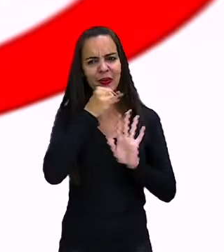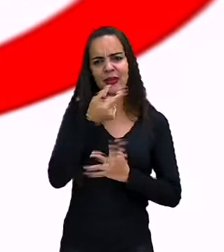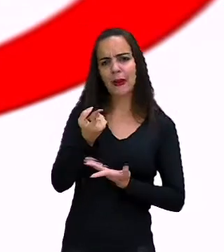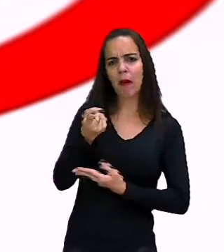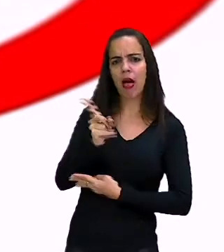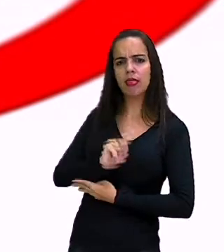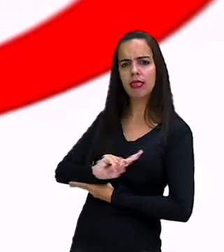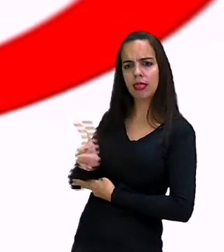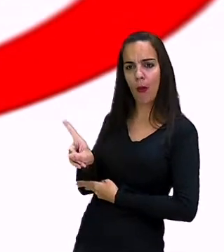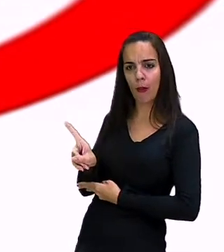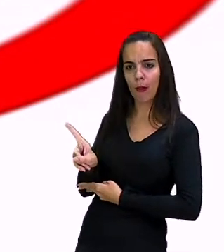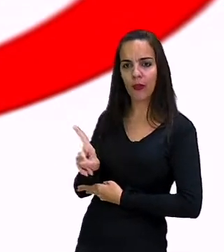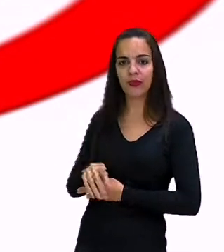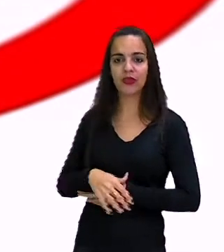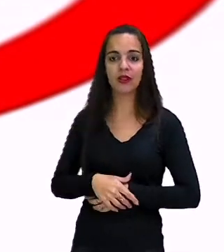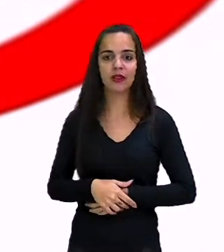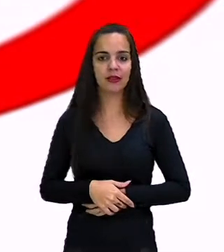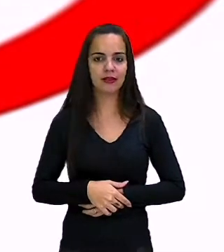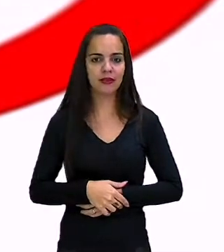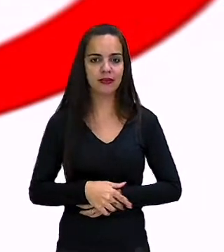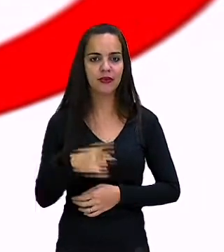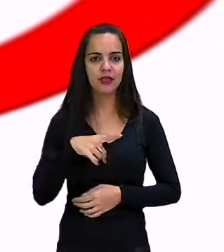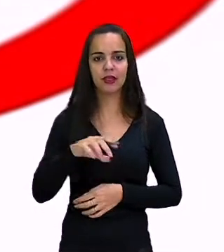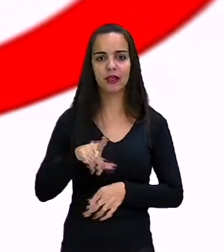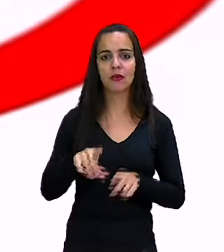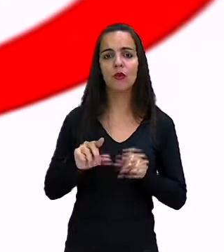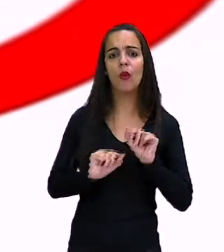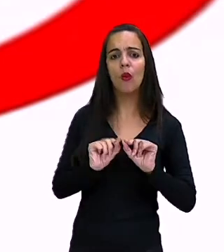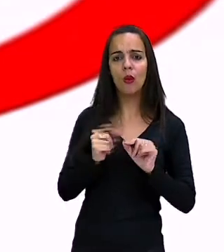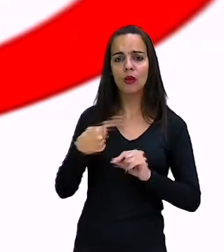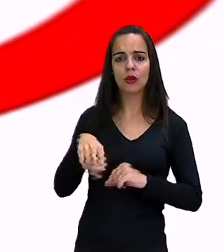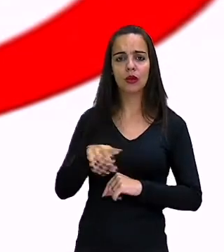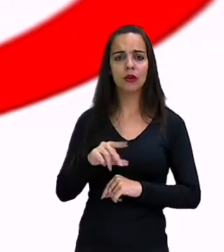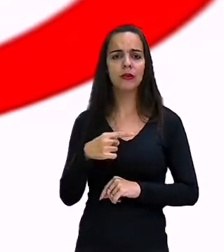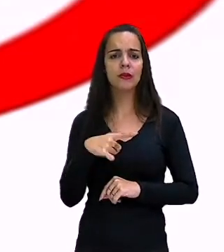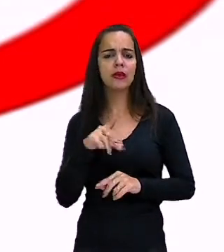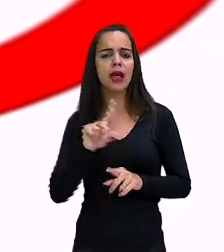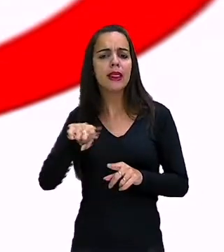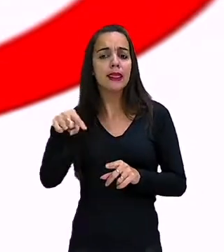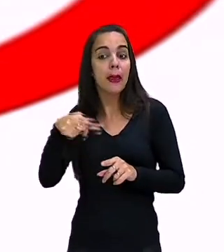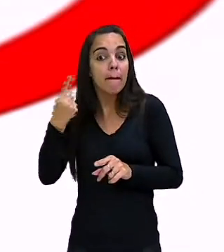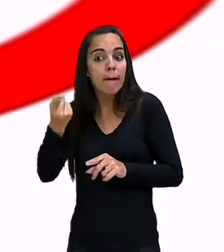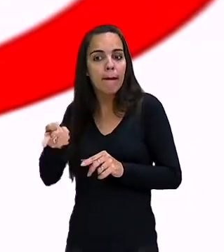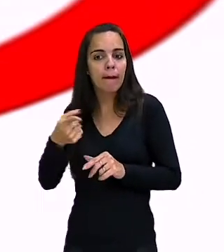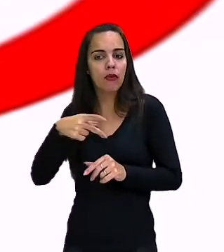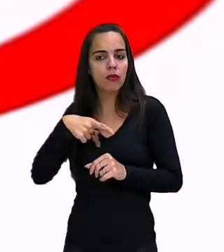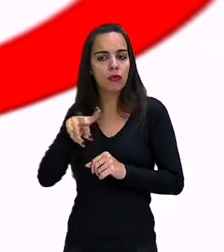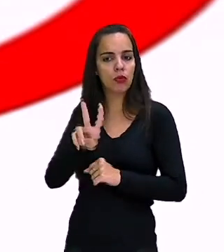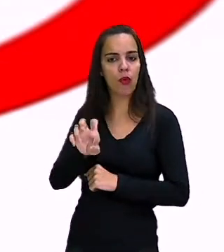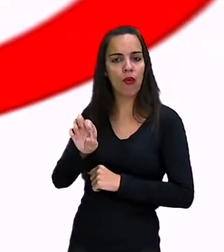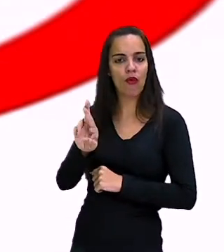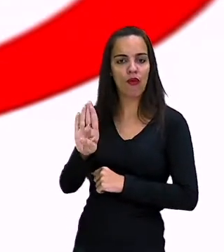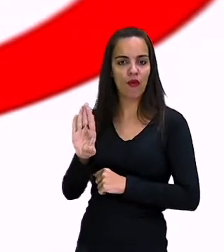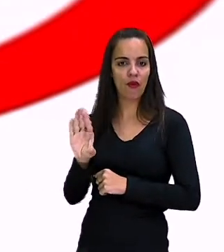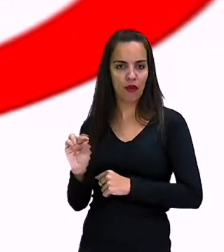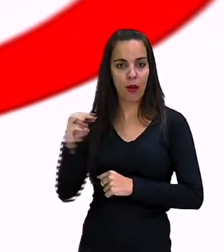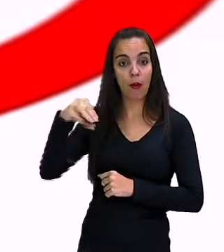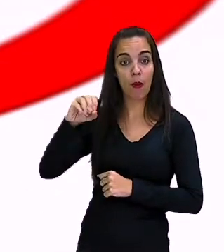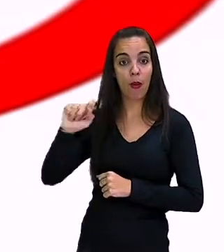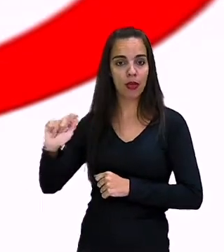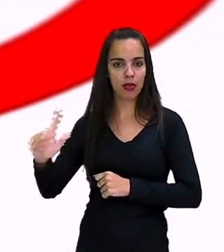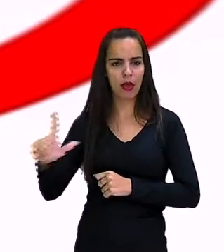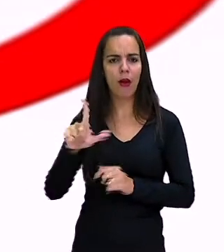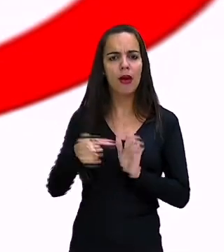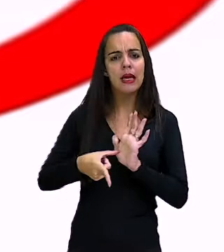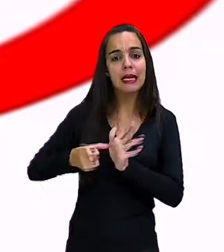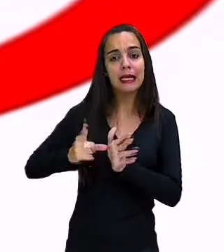should, usamos not, depois do verbo modal e do verbo principal. Observe na